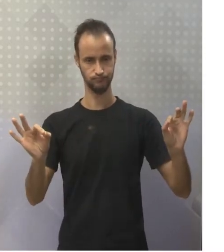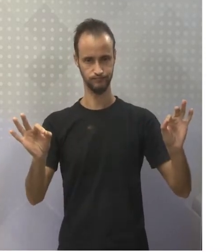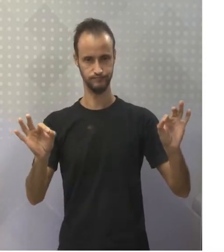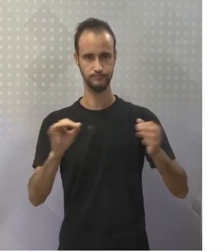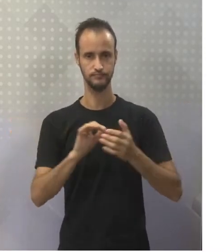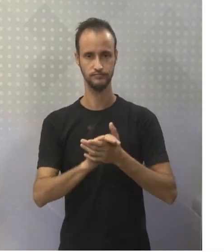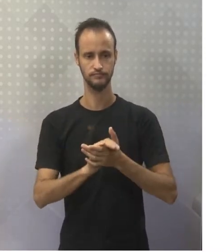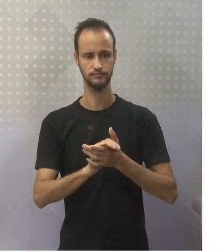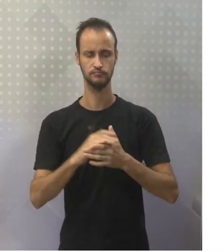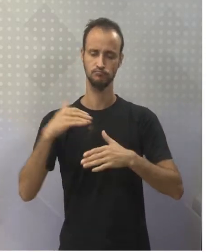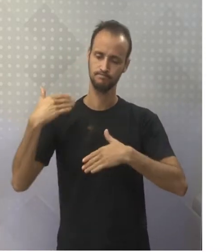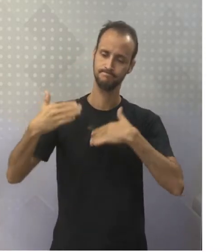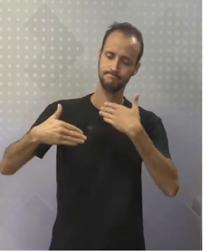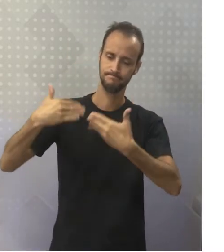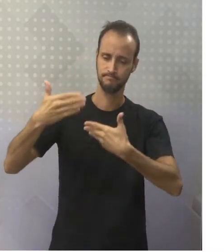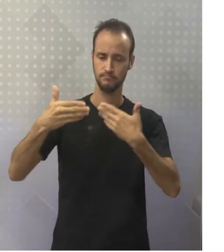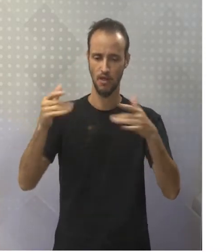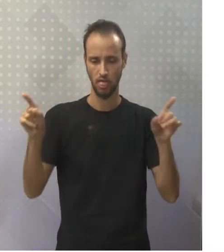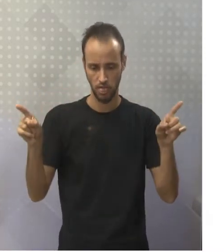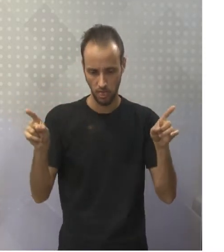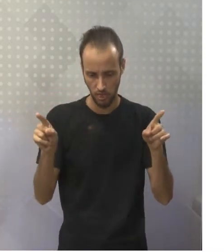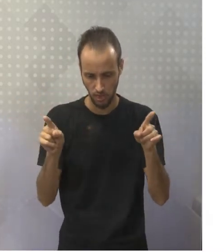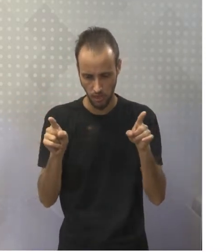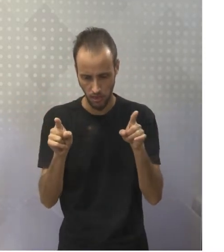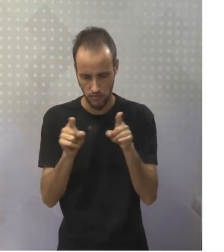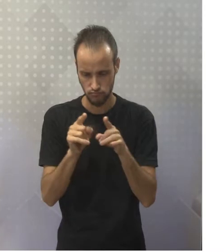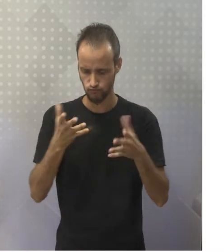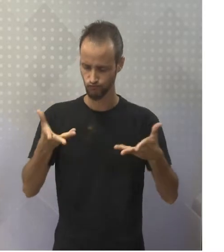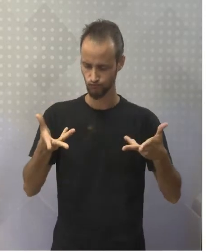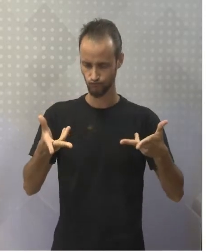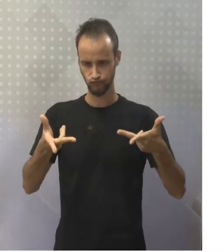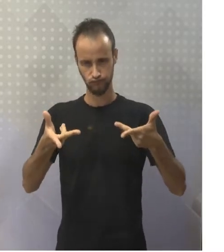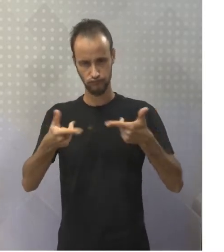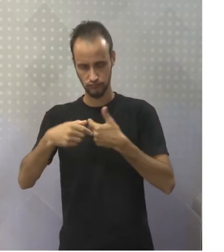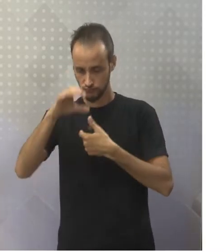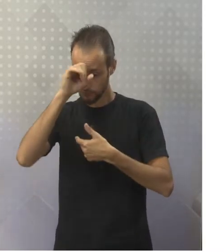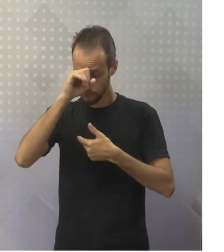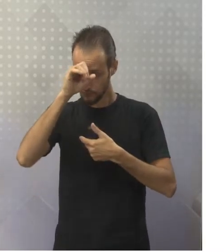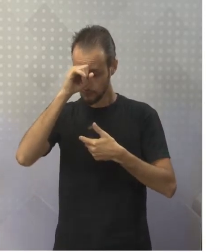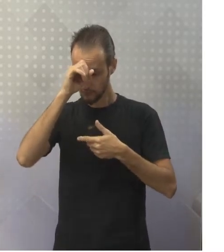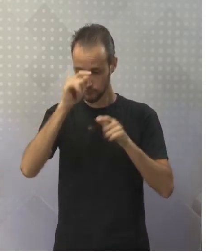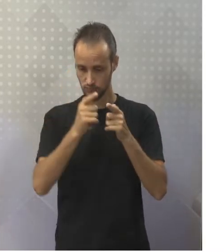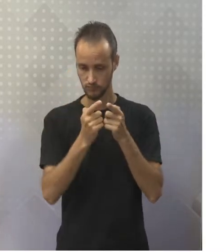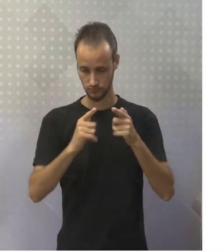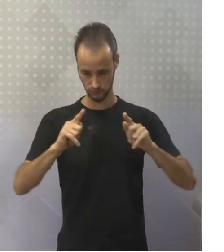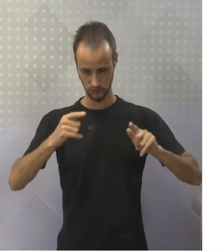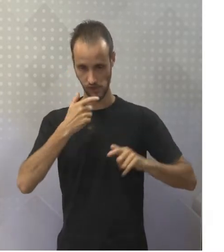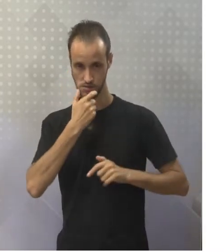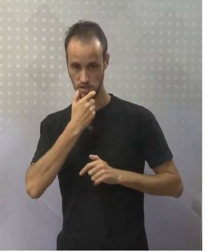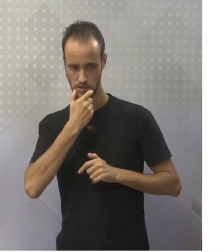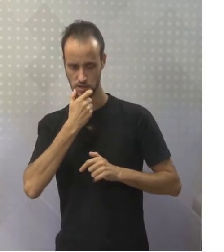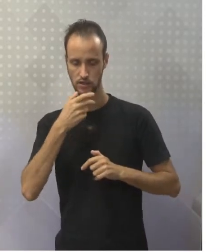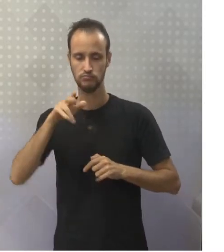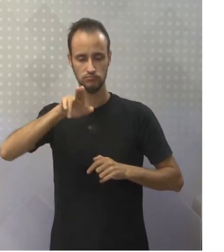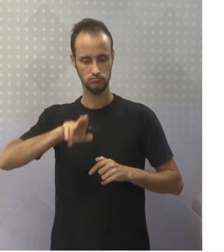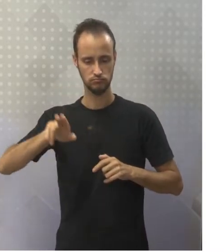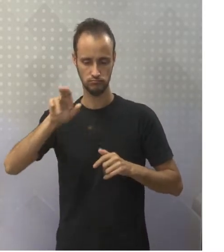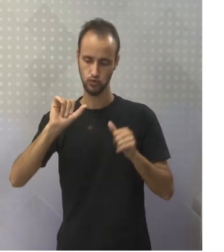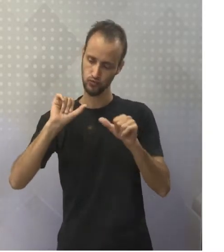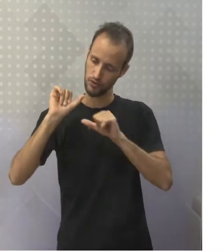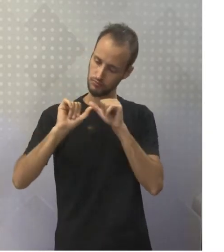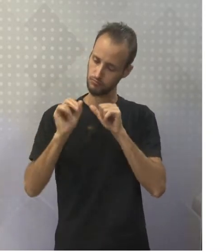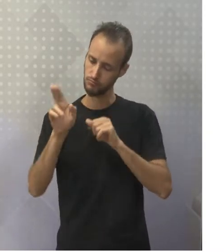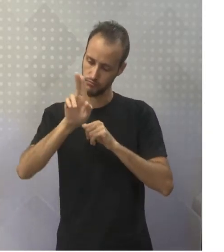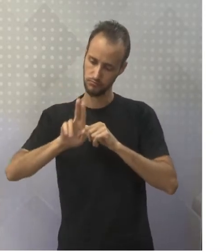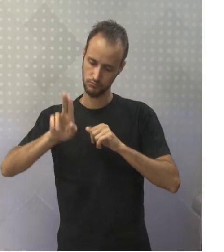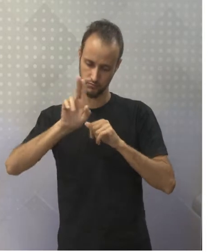Com o passar do tempo, que eles vão ficando profeficientes, né? Na gramática, eles vão utilizando gradativamente